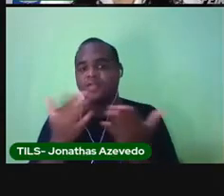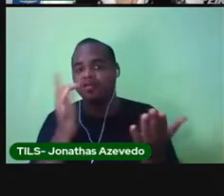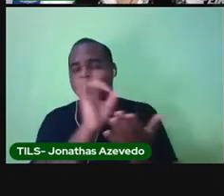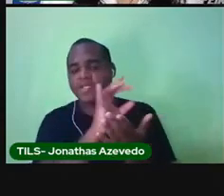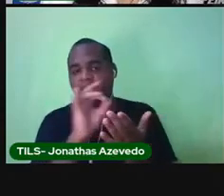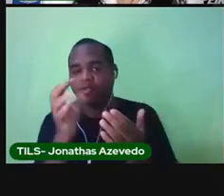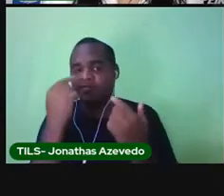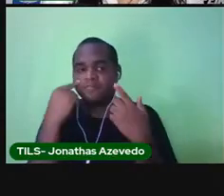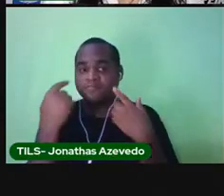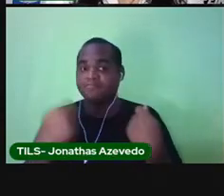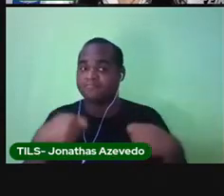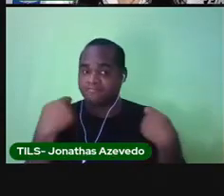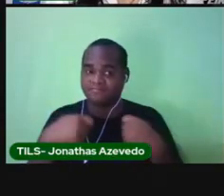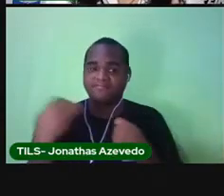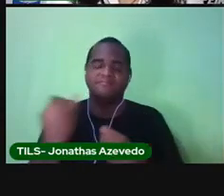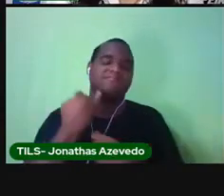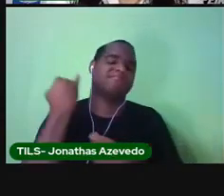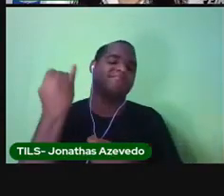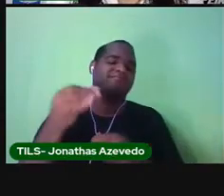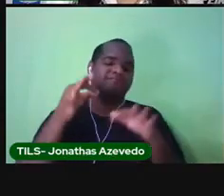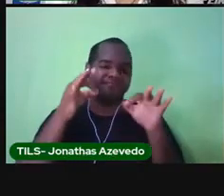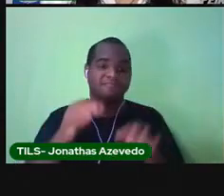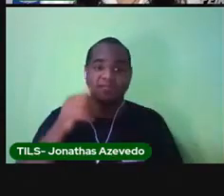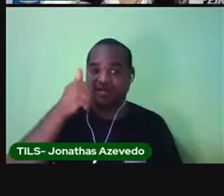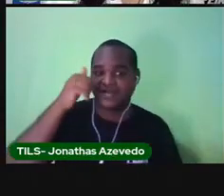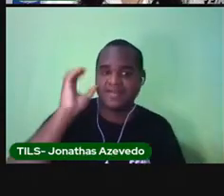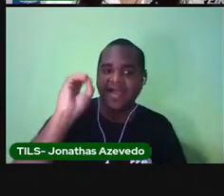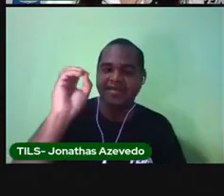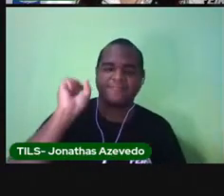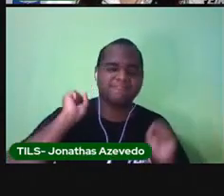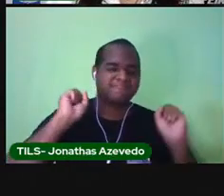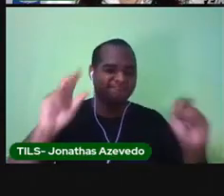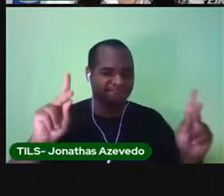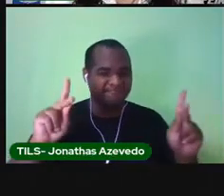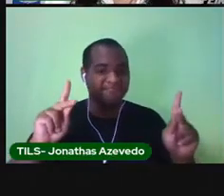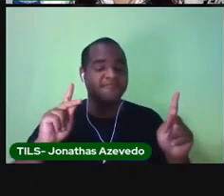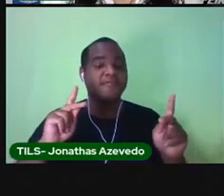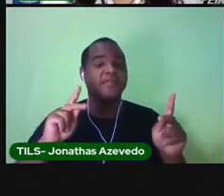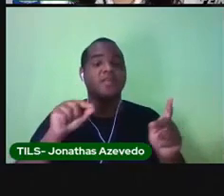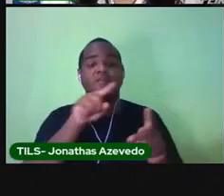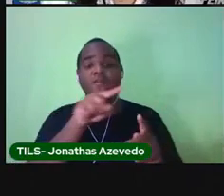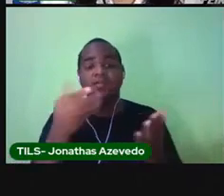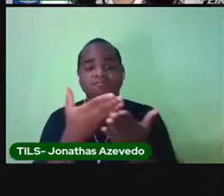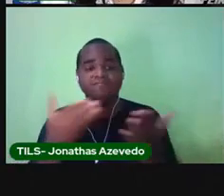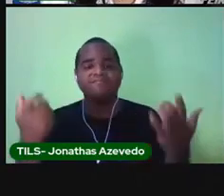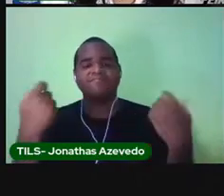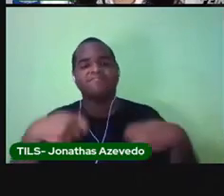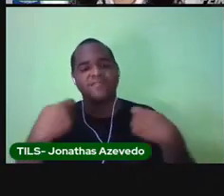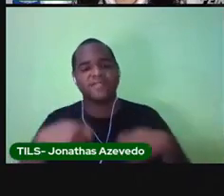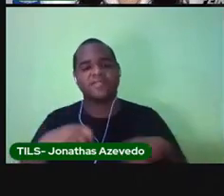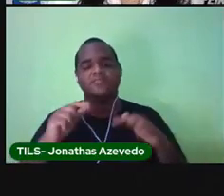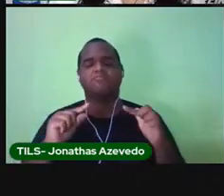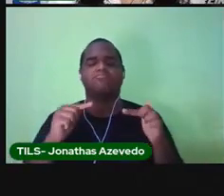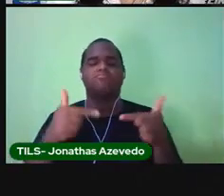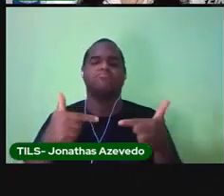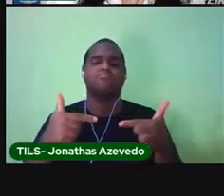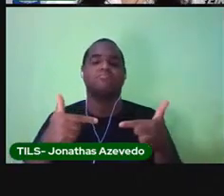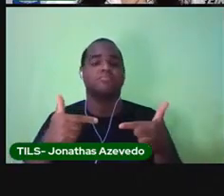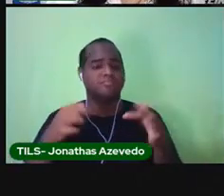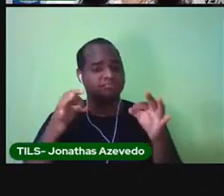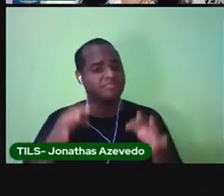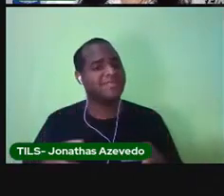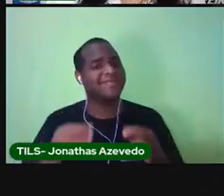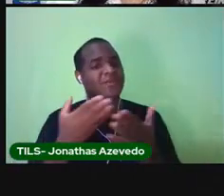obrigações de um aluno e um estudante nota 10. Faça suas atividades com muito zelo e capricho. Nós